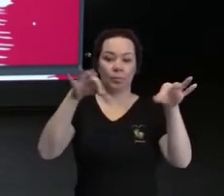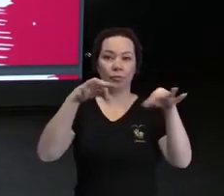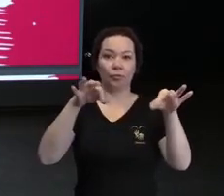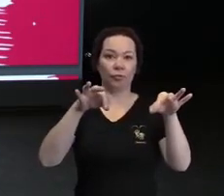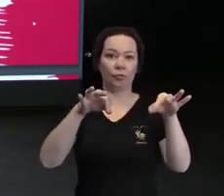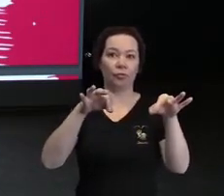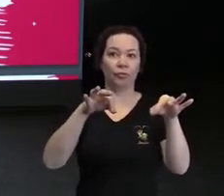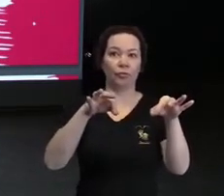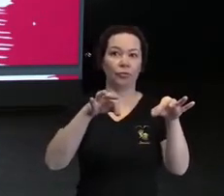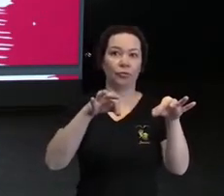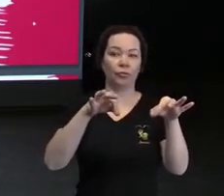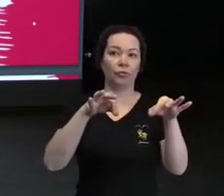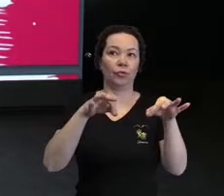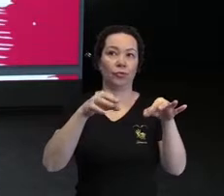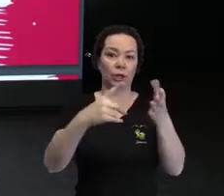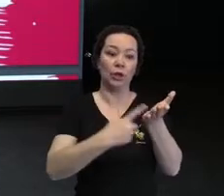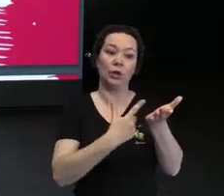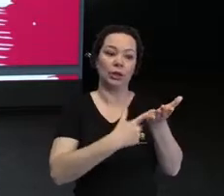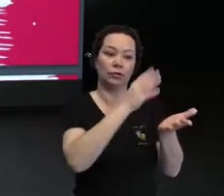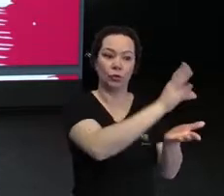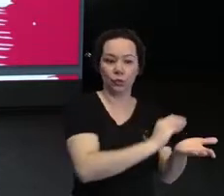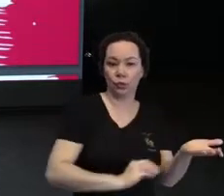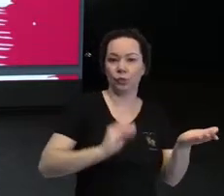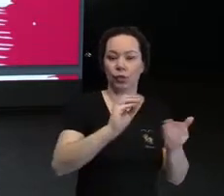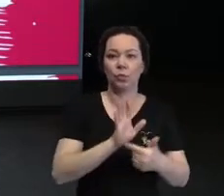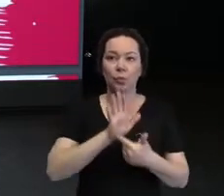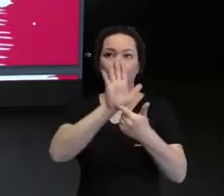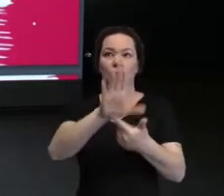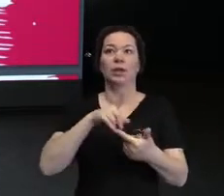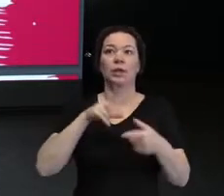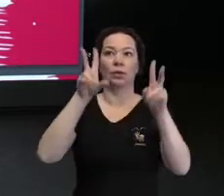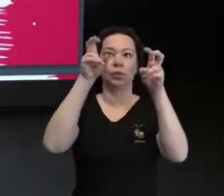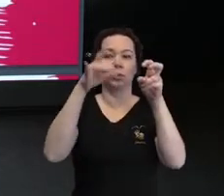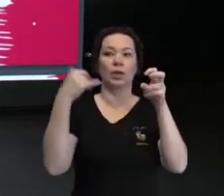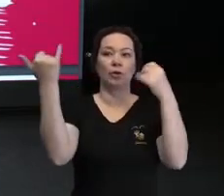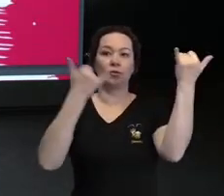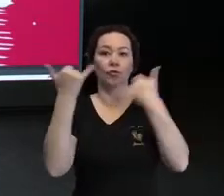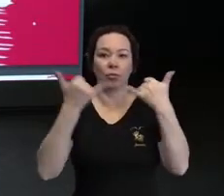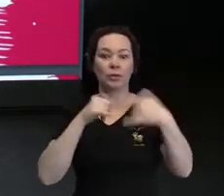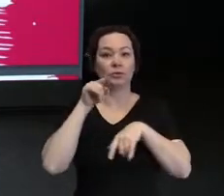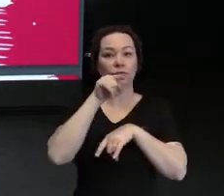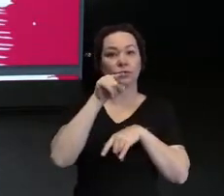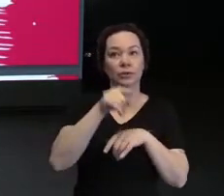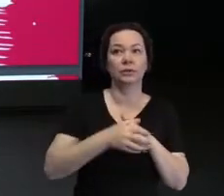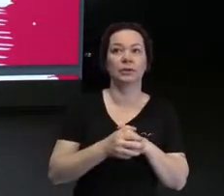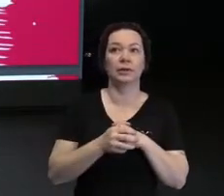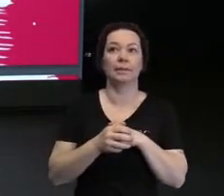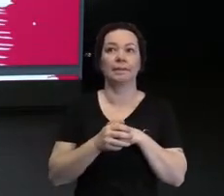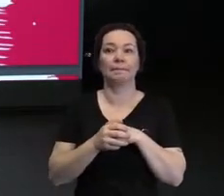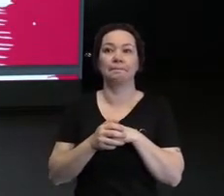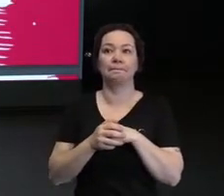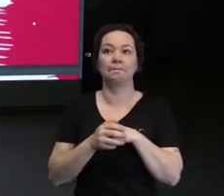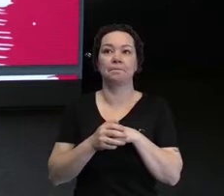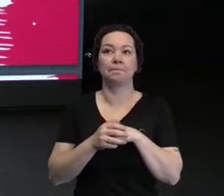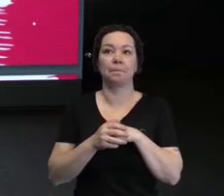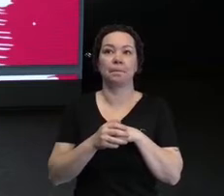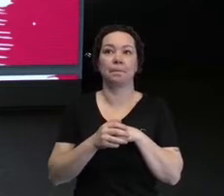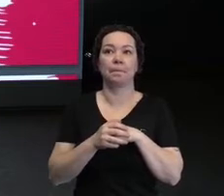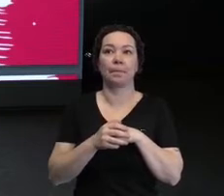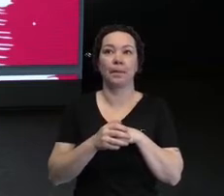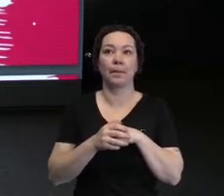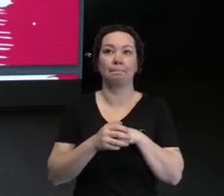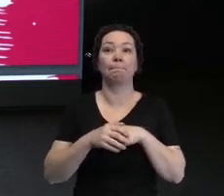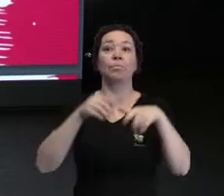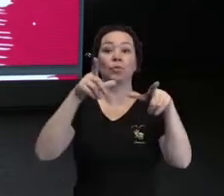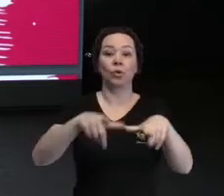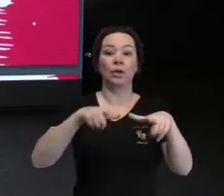parte do livro, onde a gente tem o título em cima, Informações sobre você. E onde a